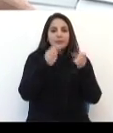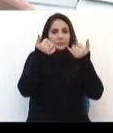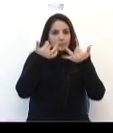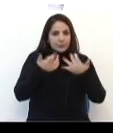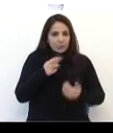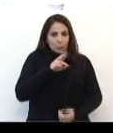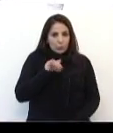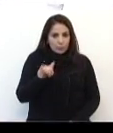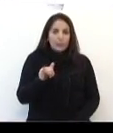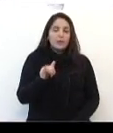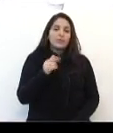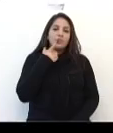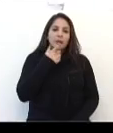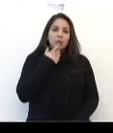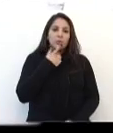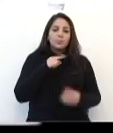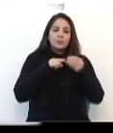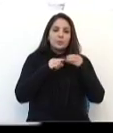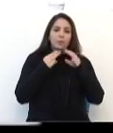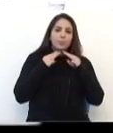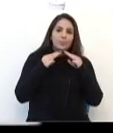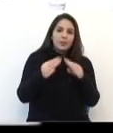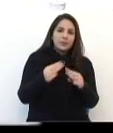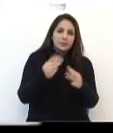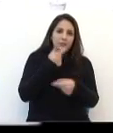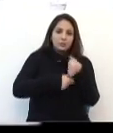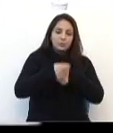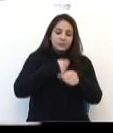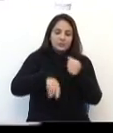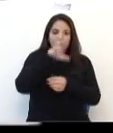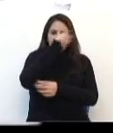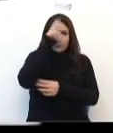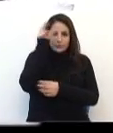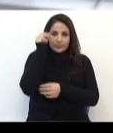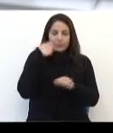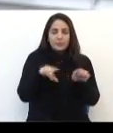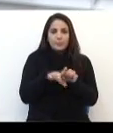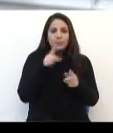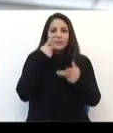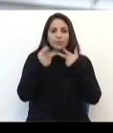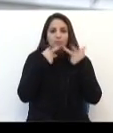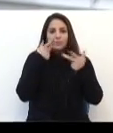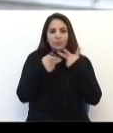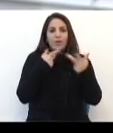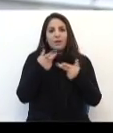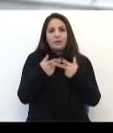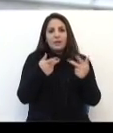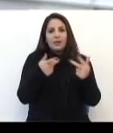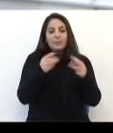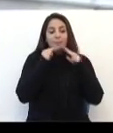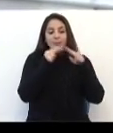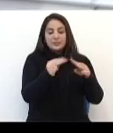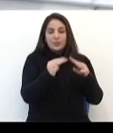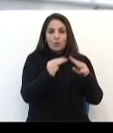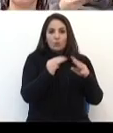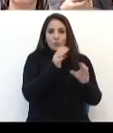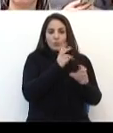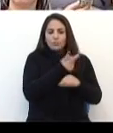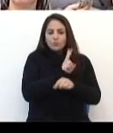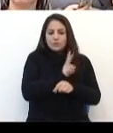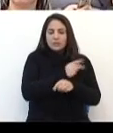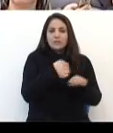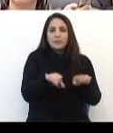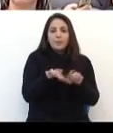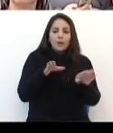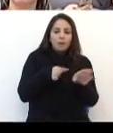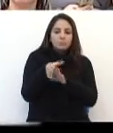LDO fixa as metas e prioridades da administração municipal, além de estabelecer metas fiscais e